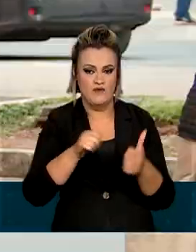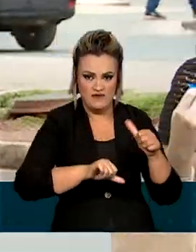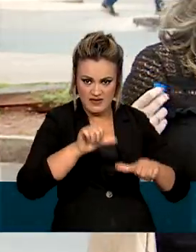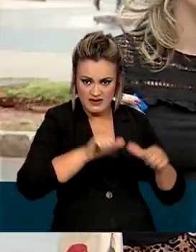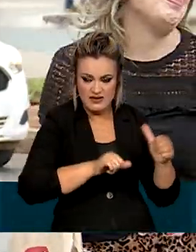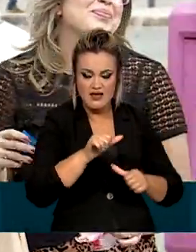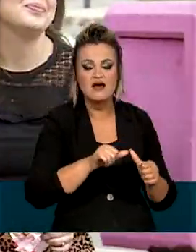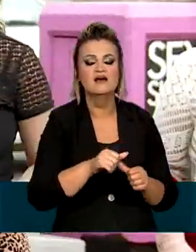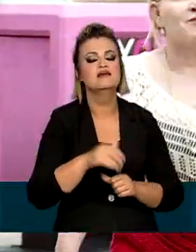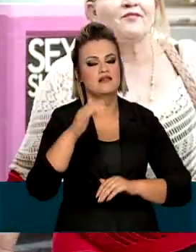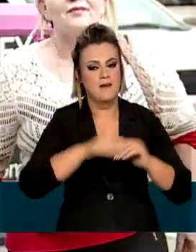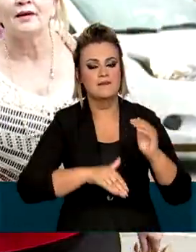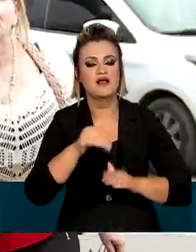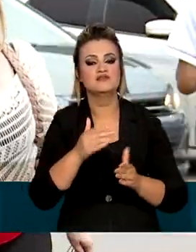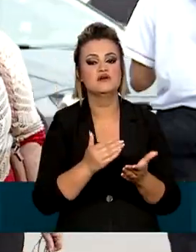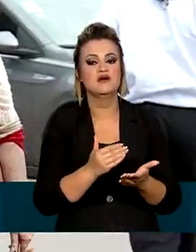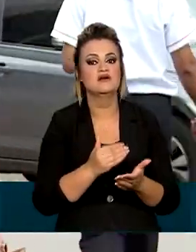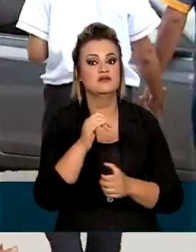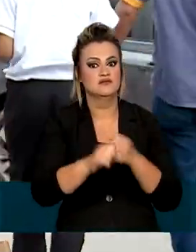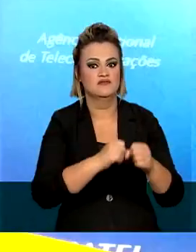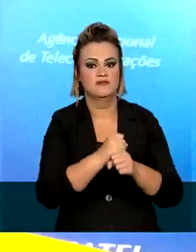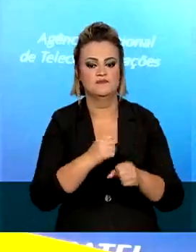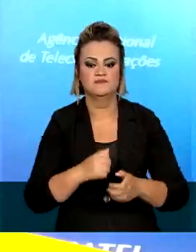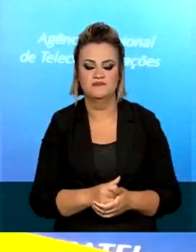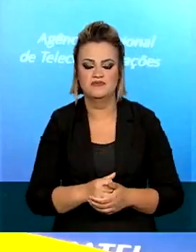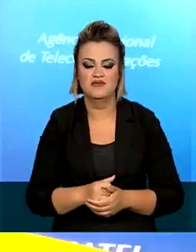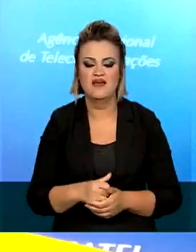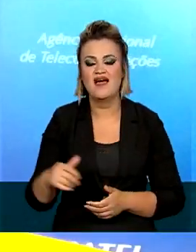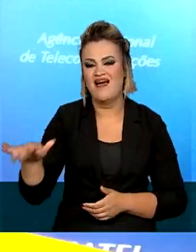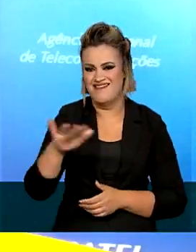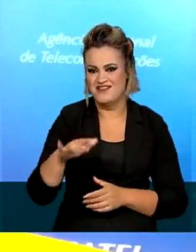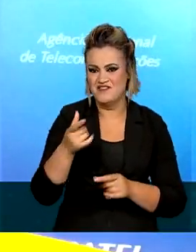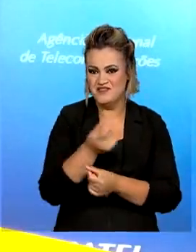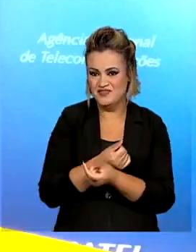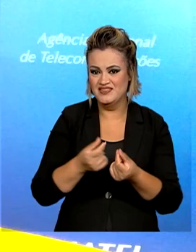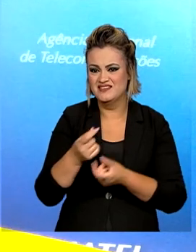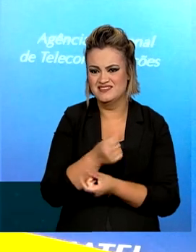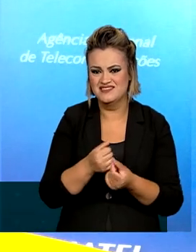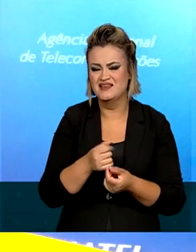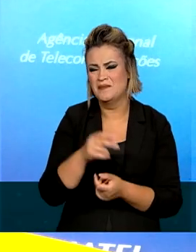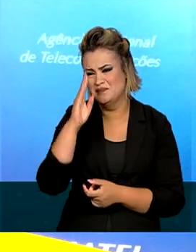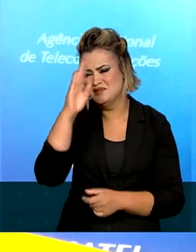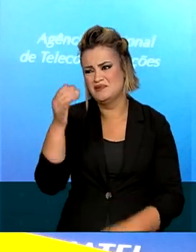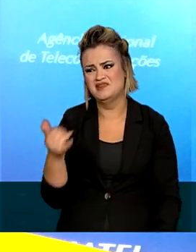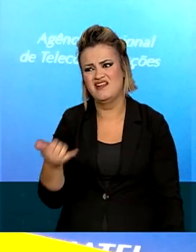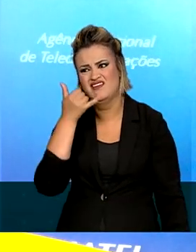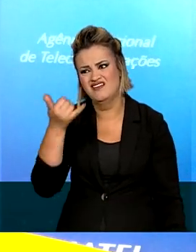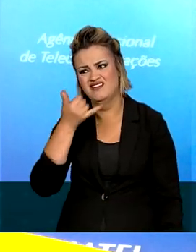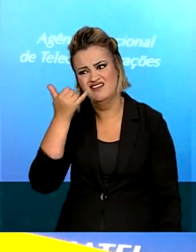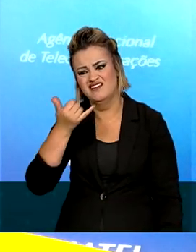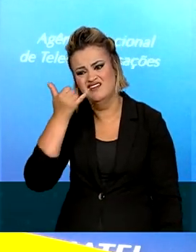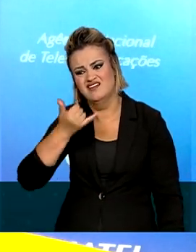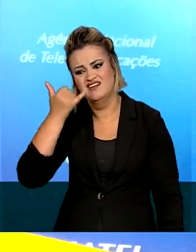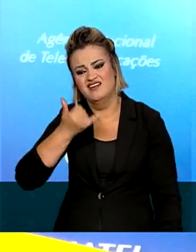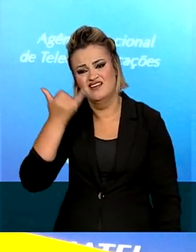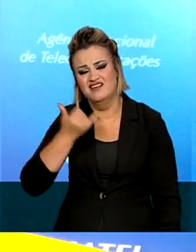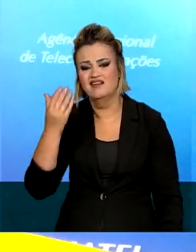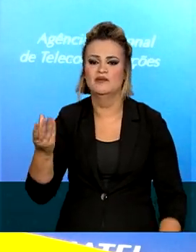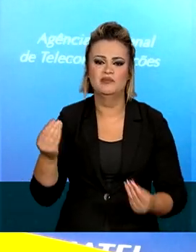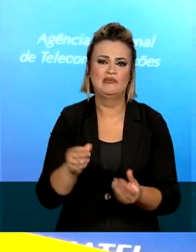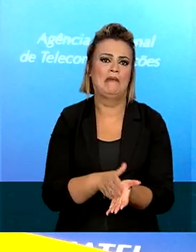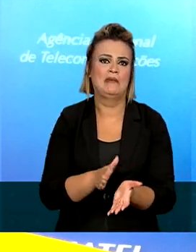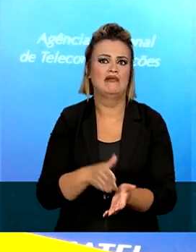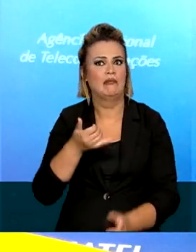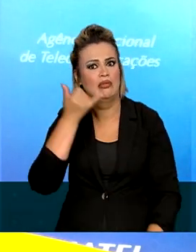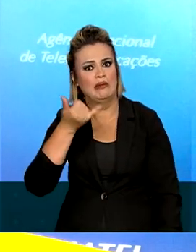pública e deve começar a valer ano que vem. O setor financeiro é o maior ofensor hoje da rede de telecomunicações. É o setor